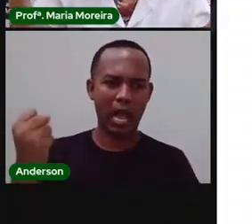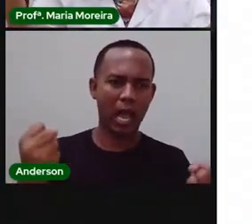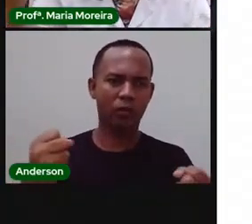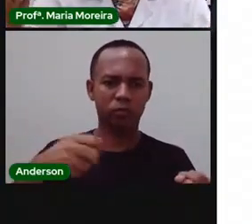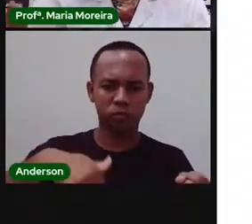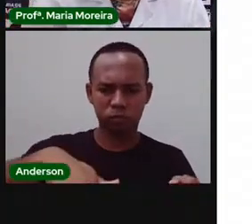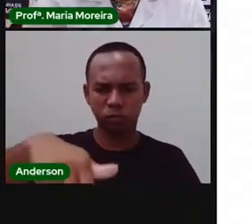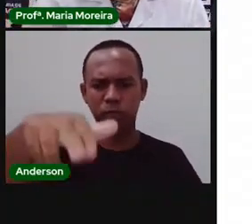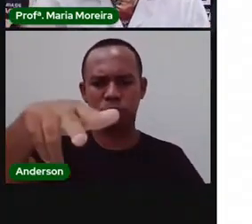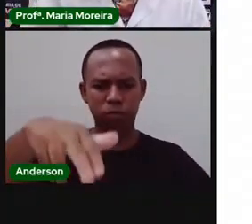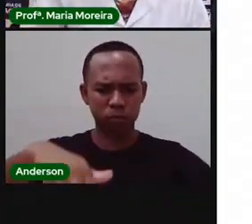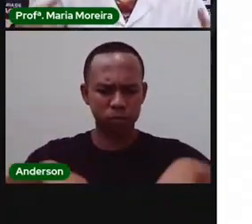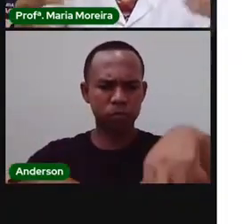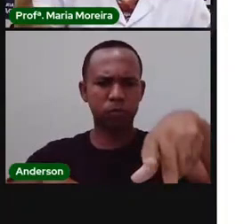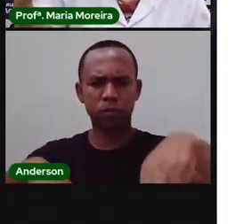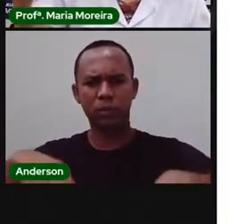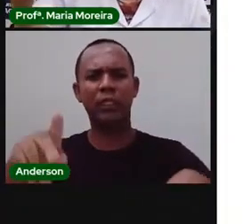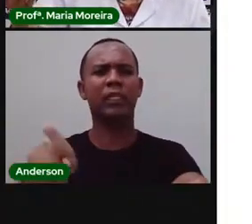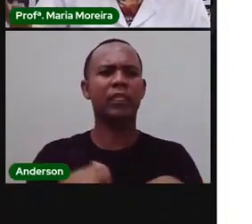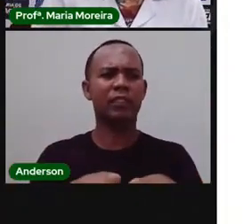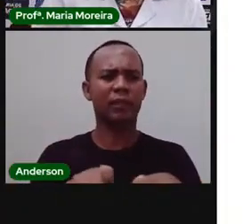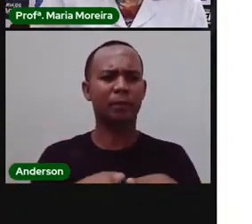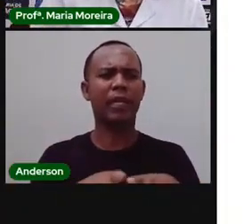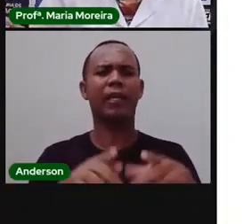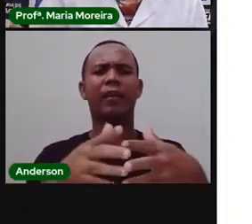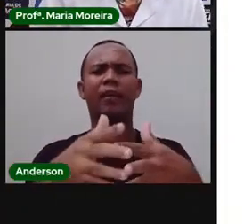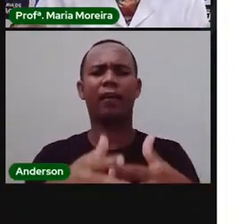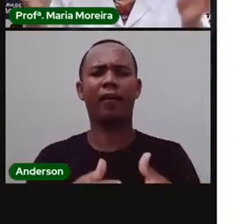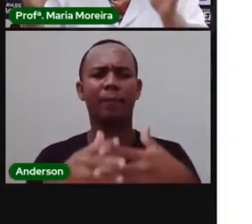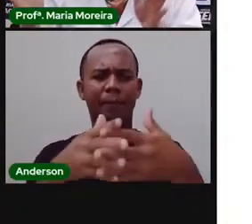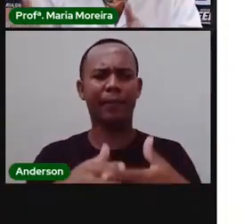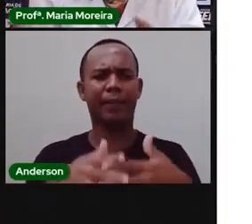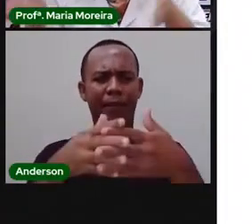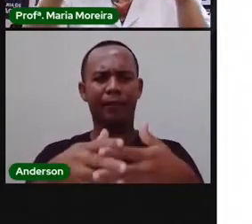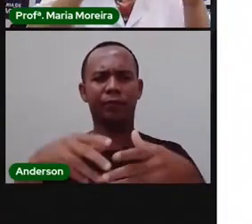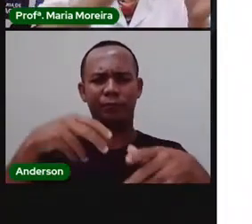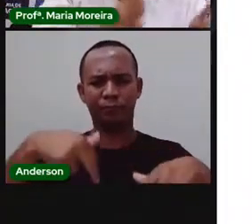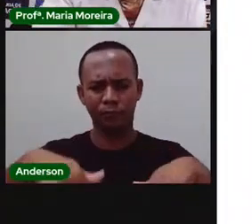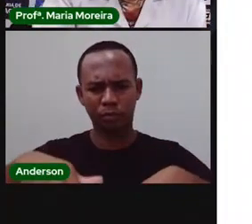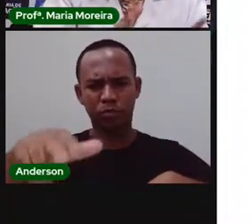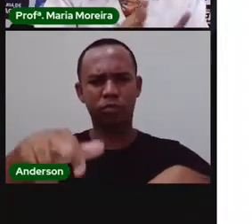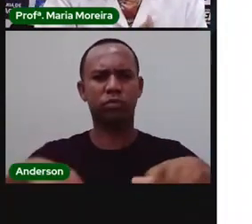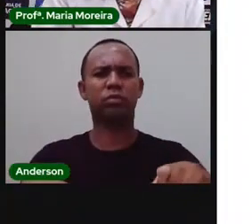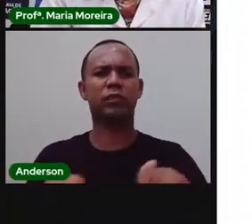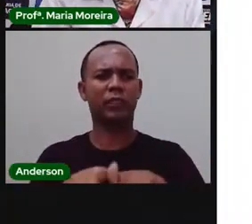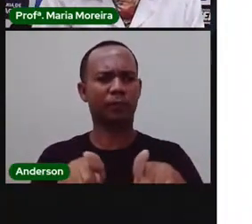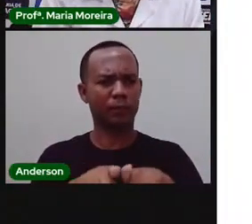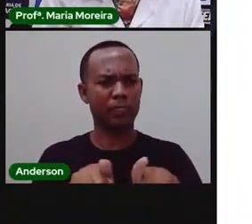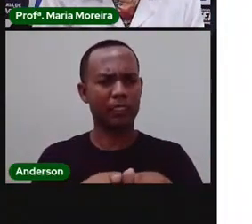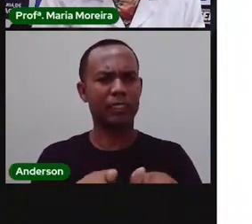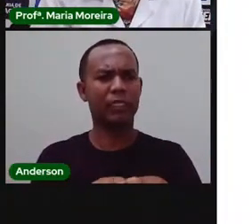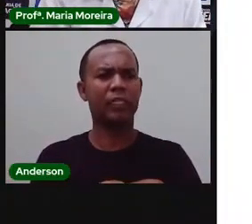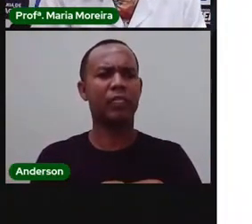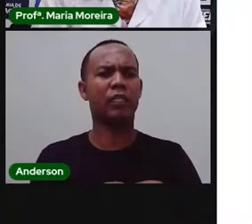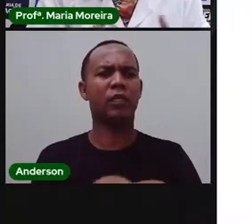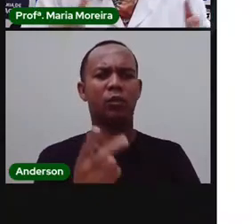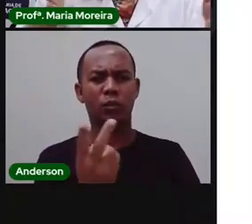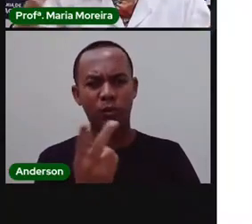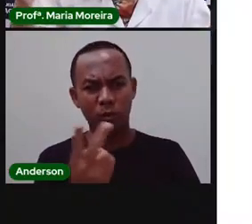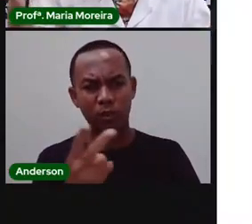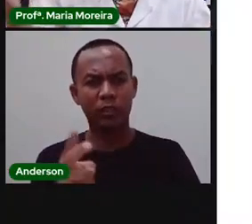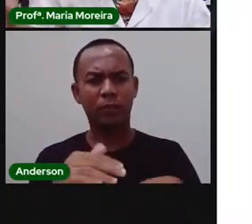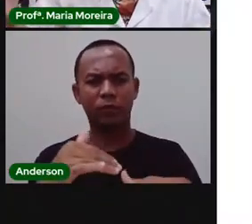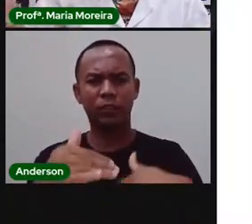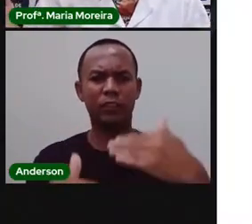vindo com a modernidade, para passar um caminhão, para conseguir passar o caminhão e o carro sem um acidente. Então, essas ruas